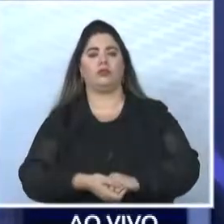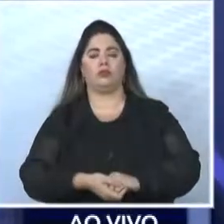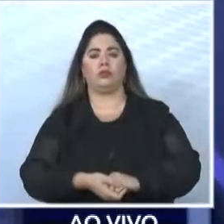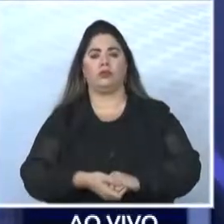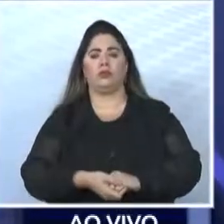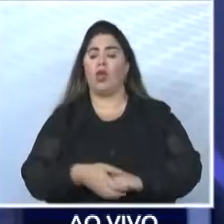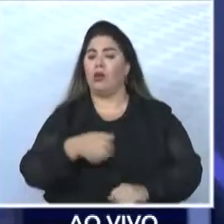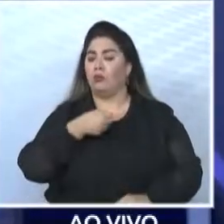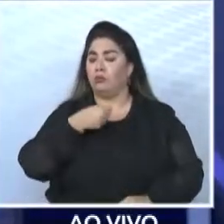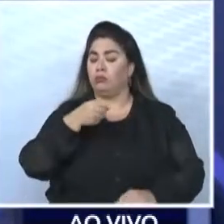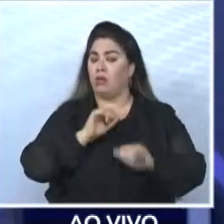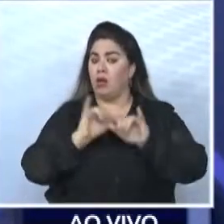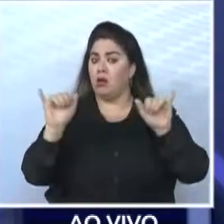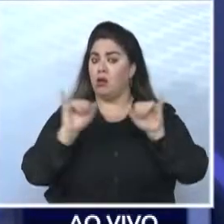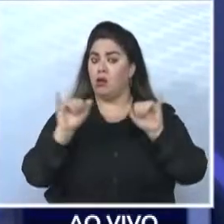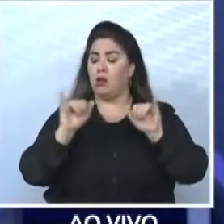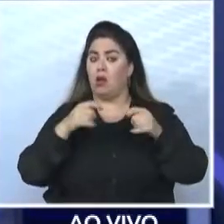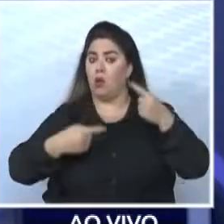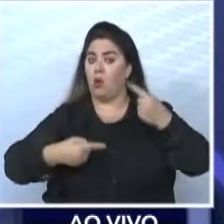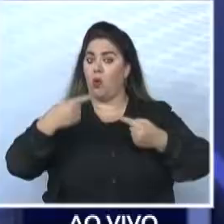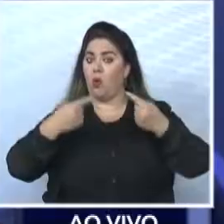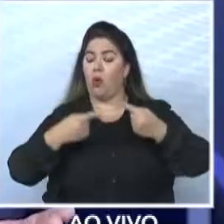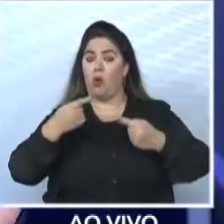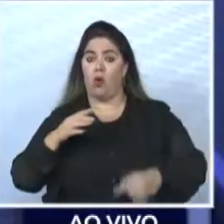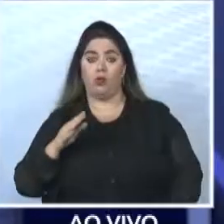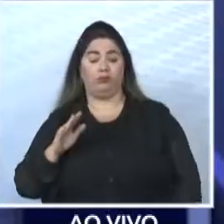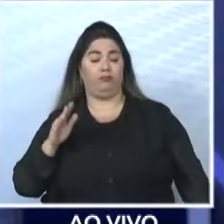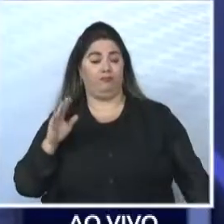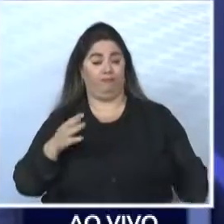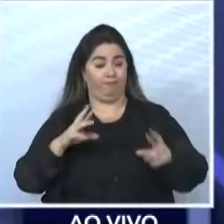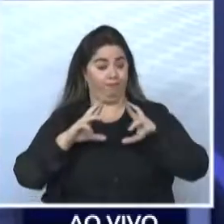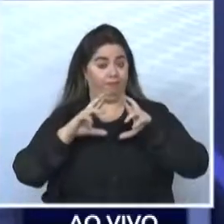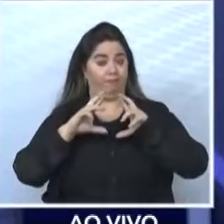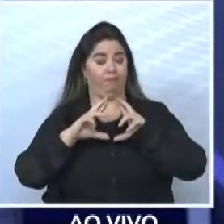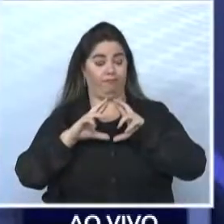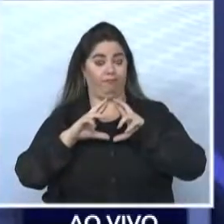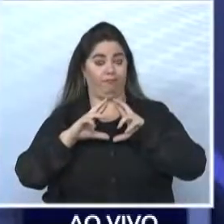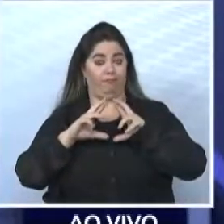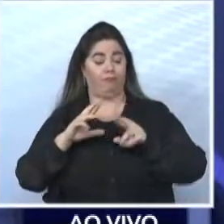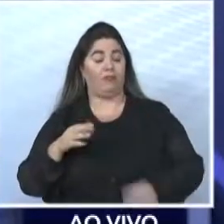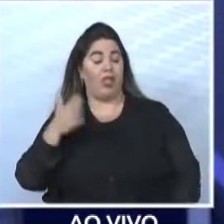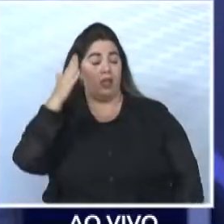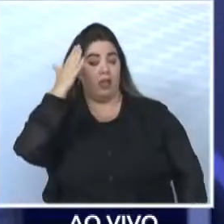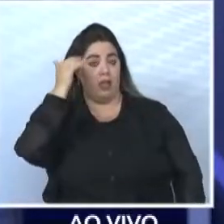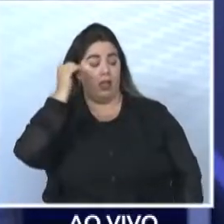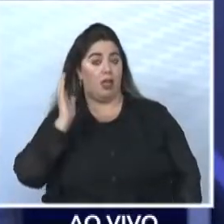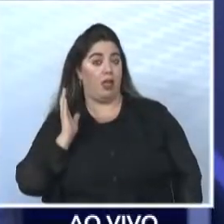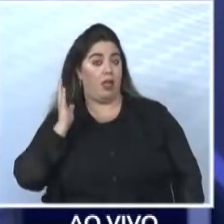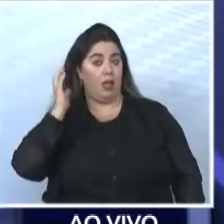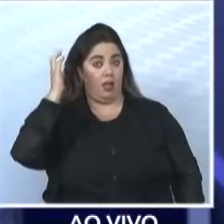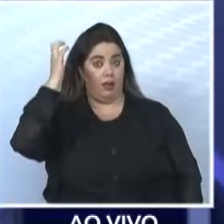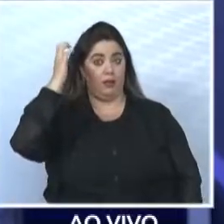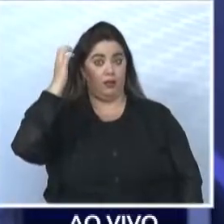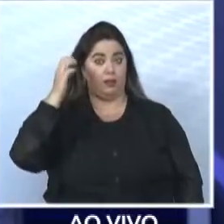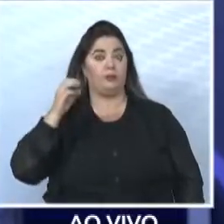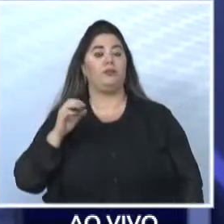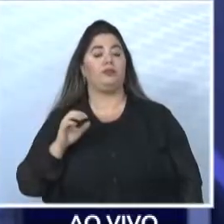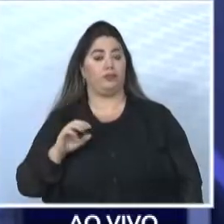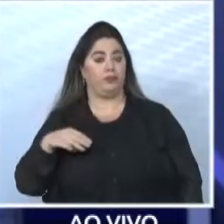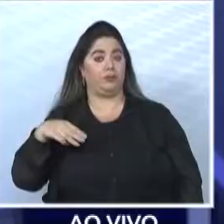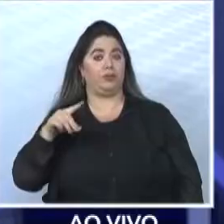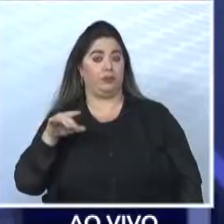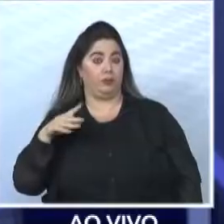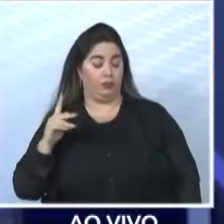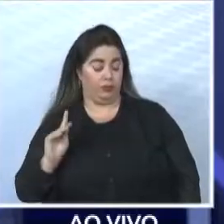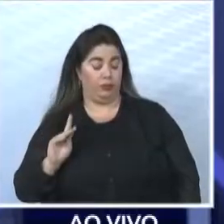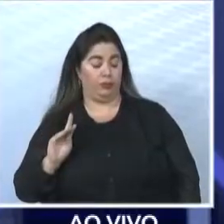debate da Repór TV entre Alexandre Ferreira, do MDB, e Flávia Lancha, do PSD, estava marcado para acontecer